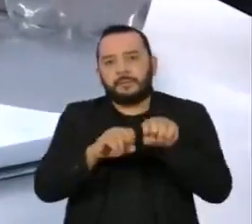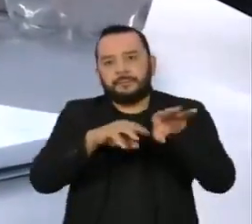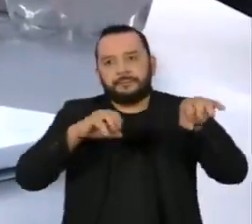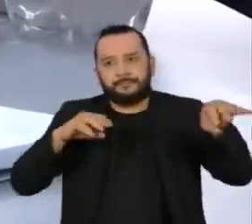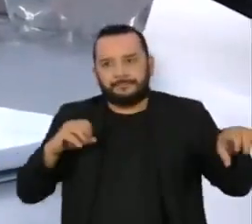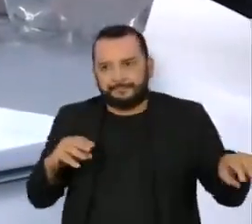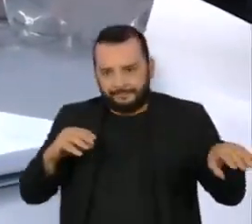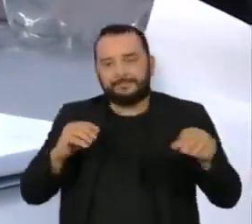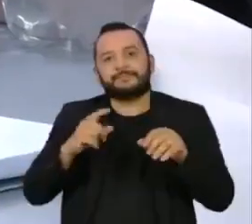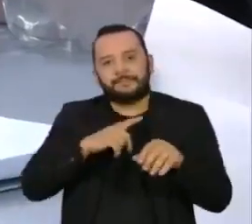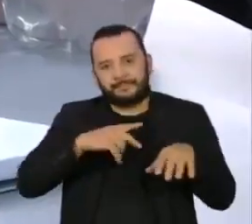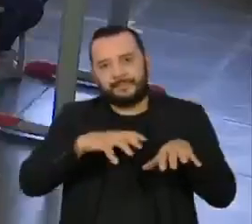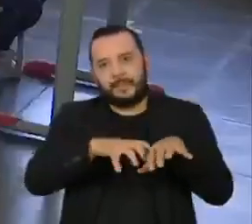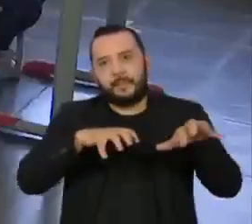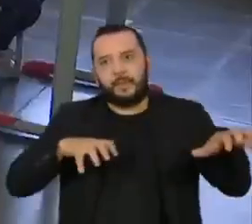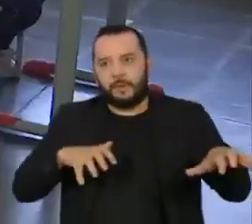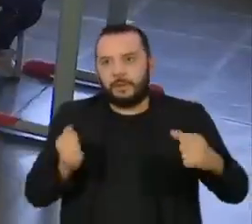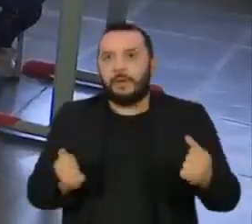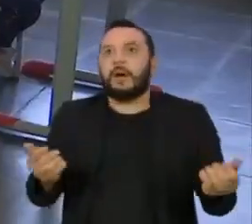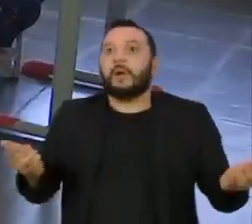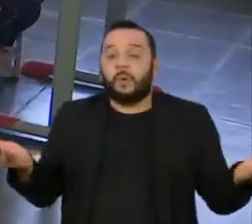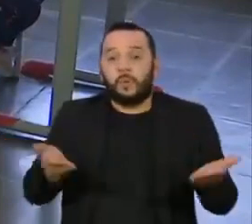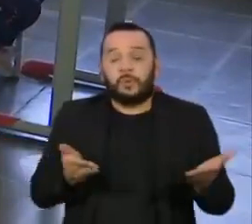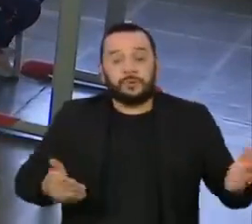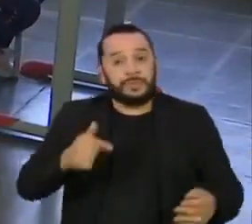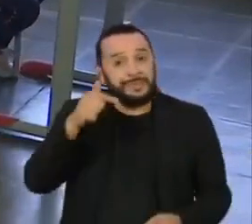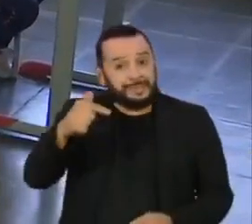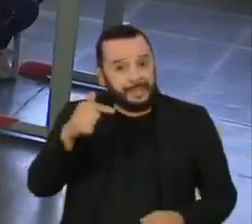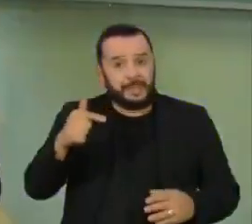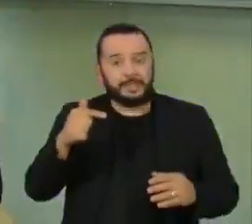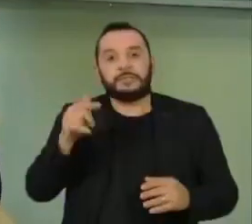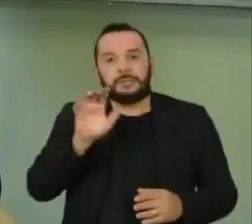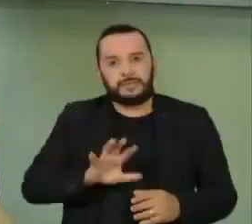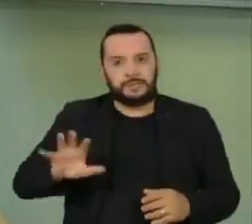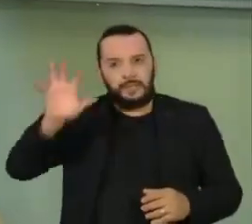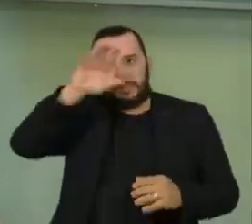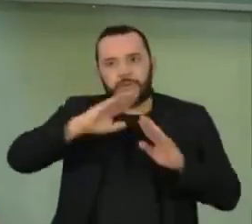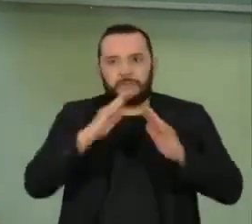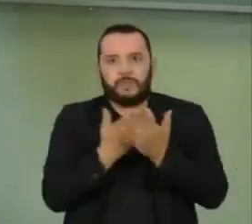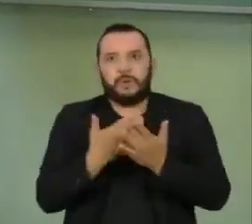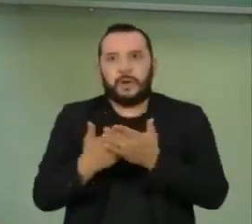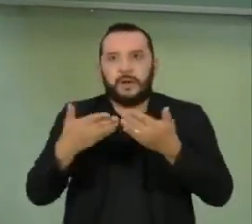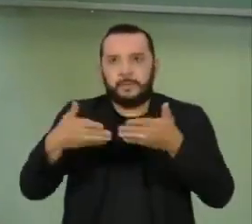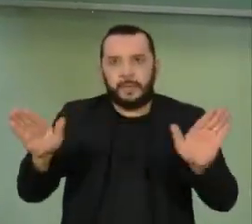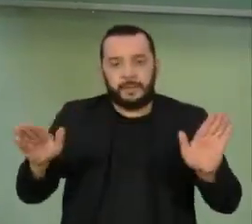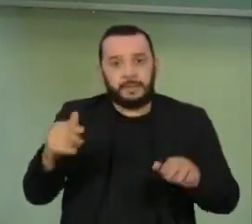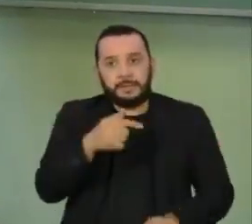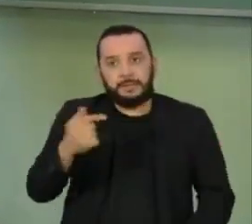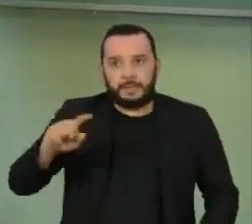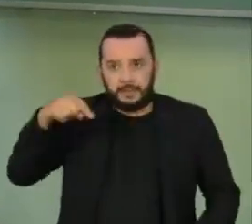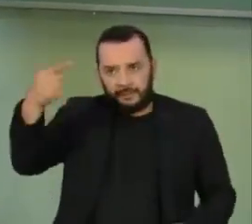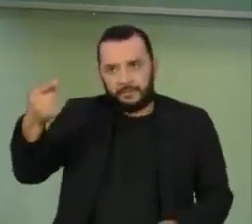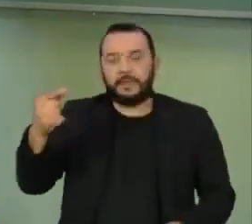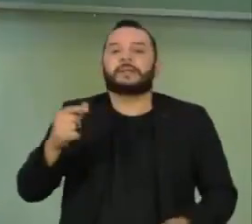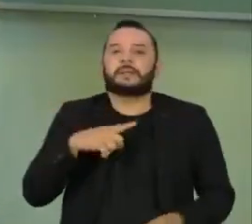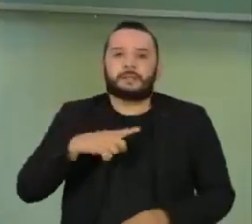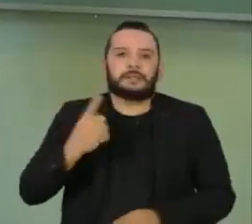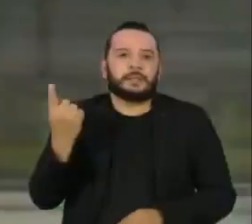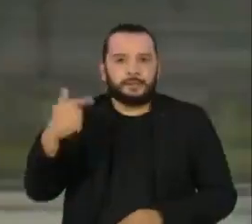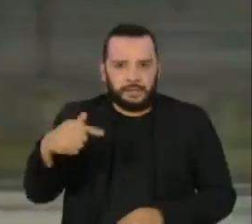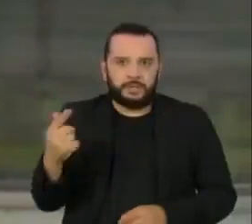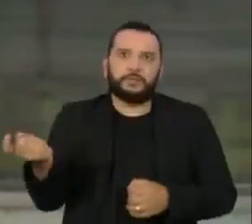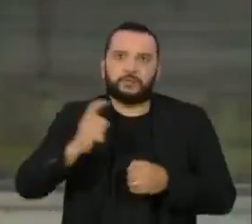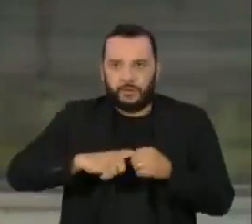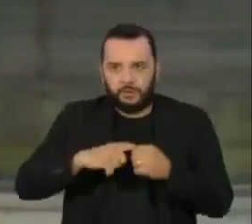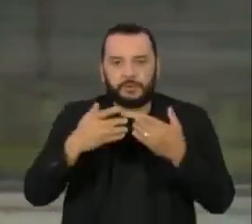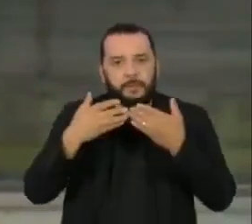Vozes da Educação. Hoje, sete estados têm escolas abertas na rede pública. A partir da semana que vem, outros 17 retornarão.